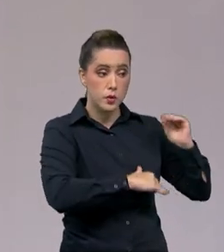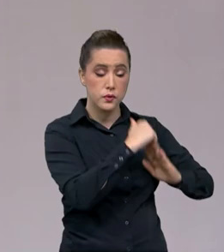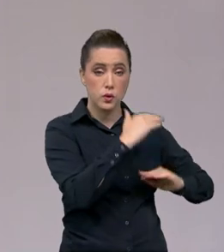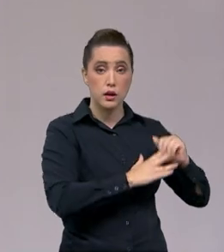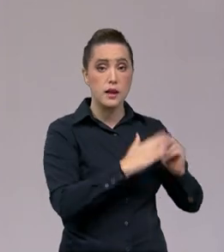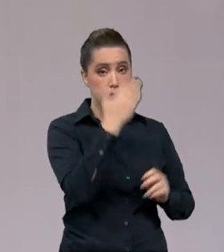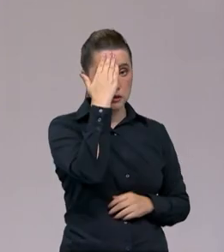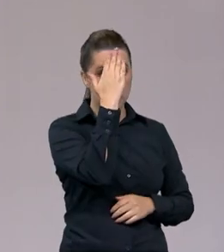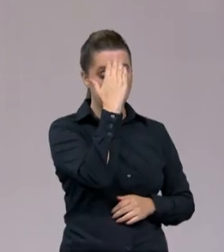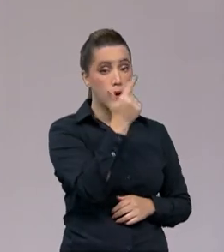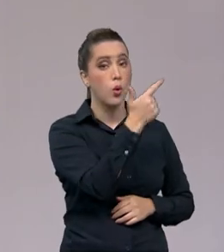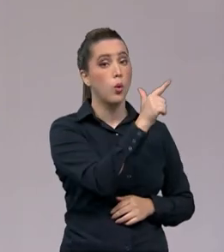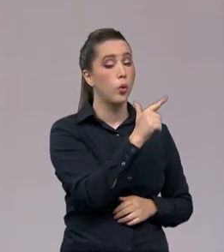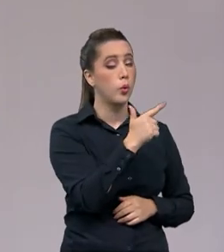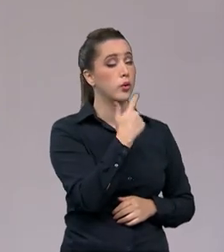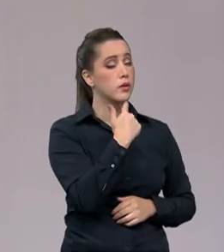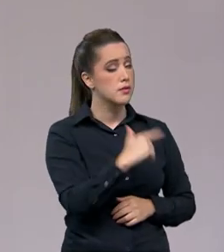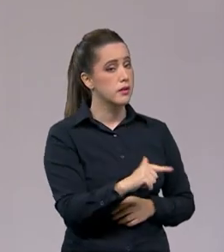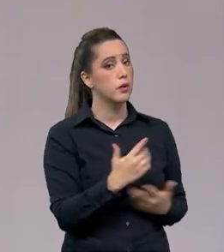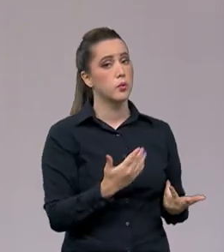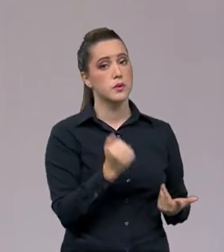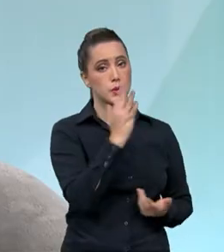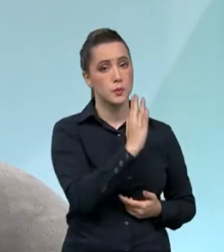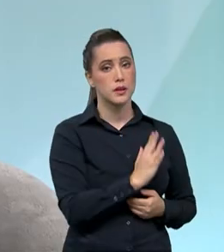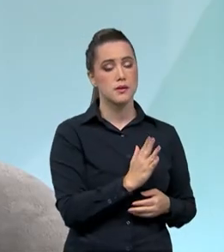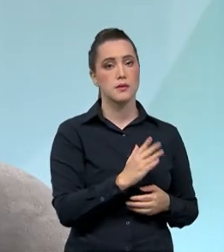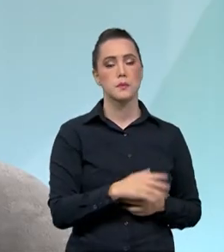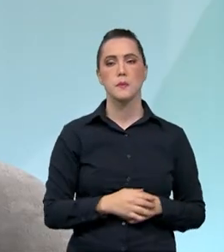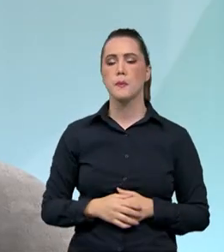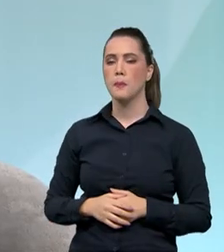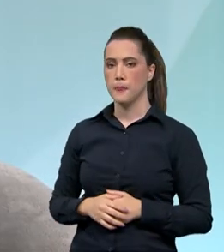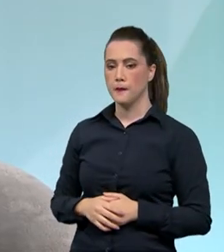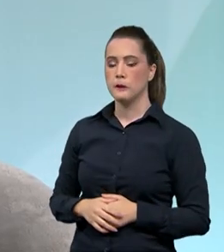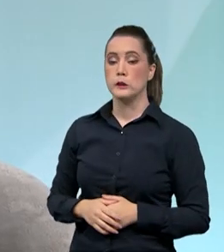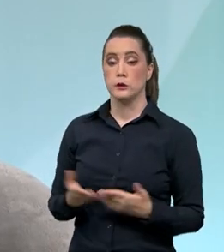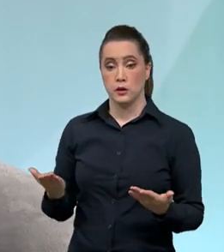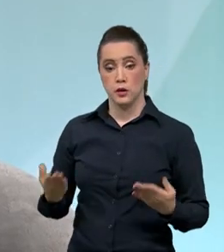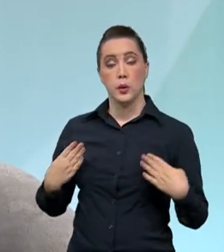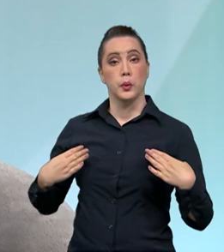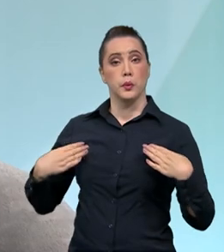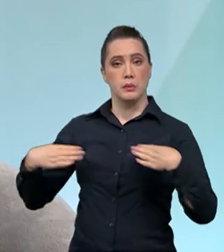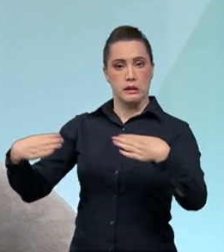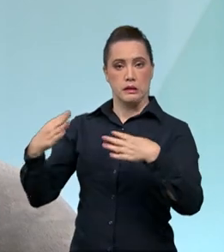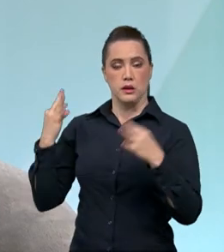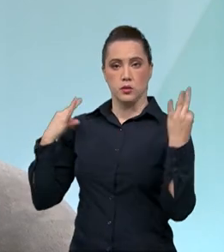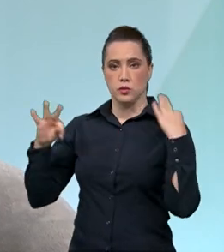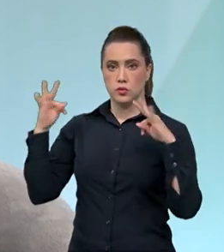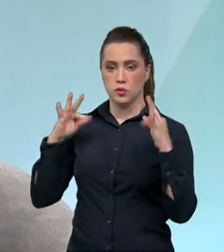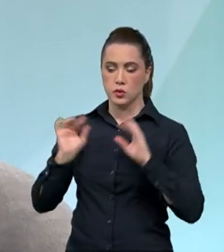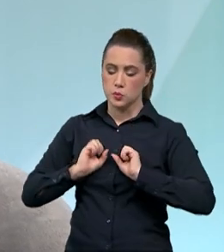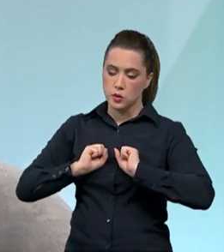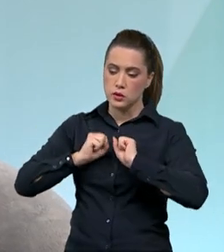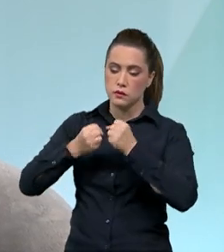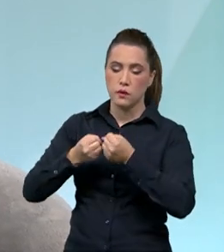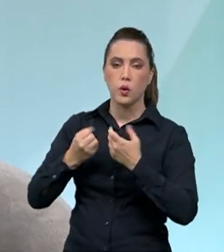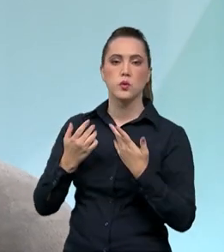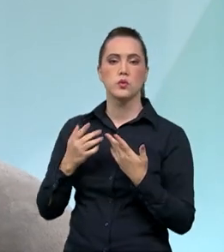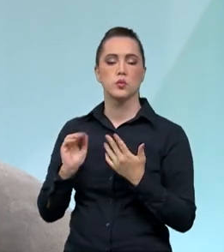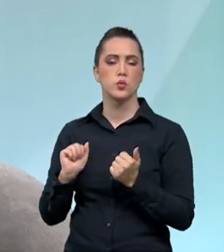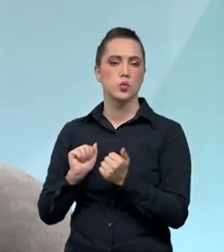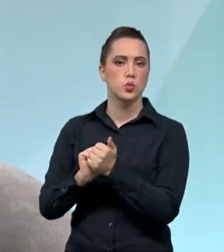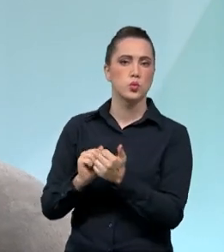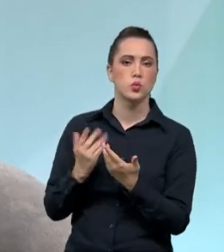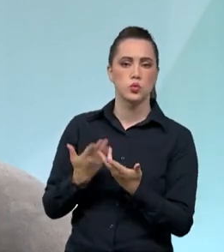qualificação da mão de obra que atua no turismo aqui no Brasil? O Ministério do Turismo tem feito esforços na